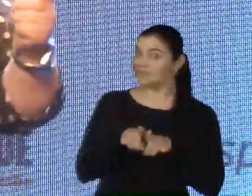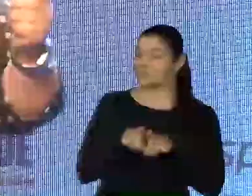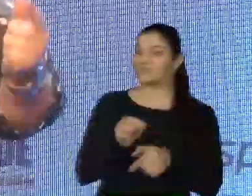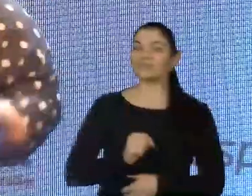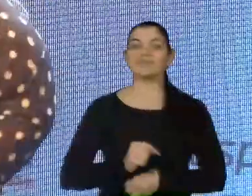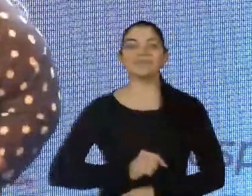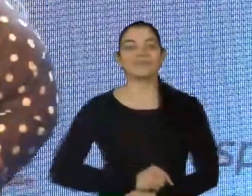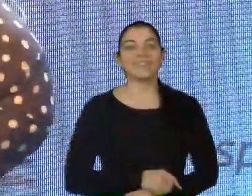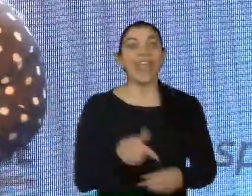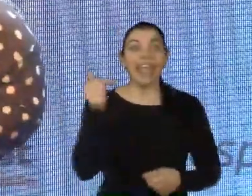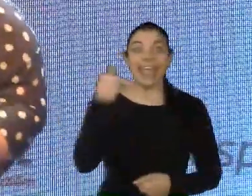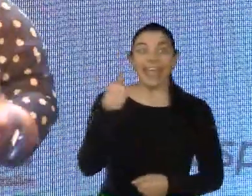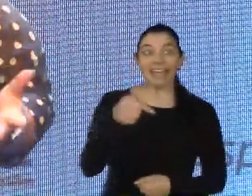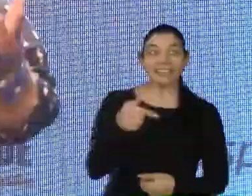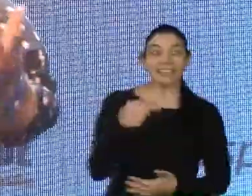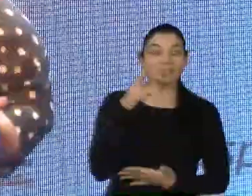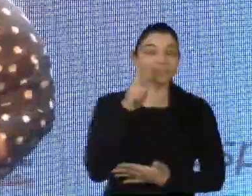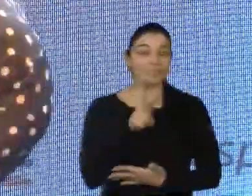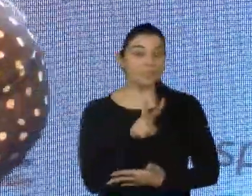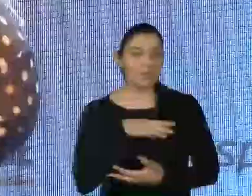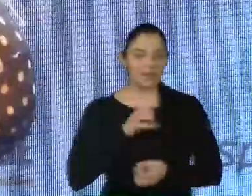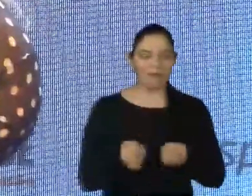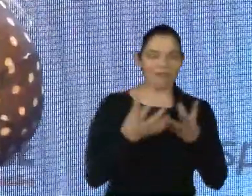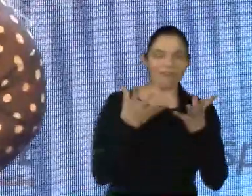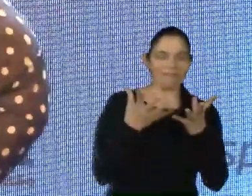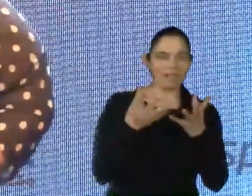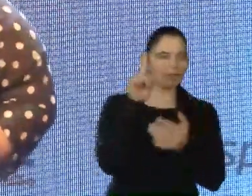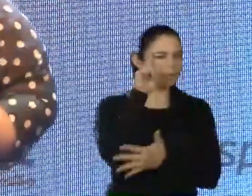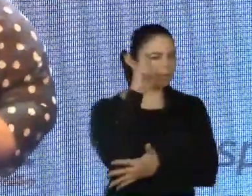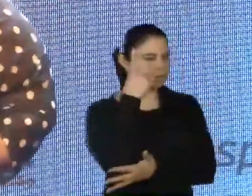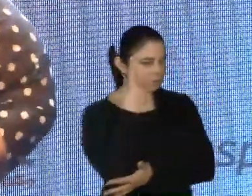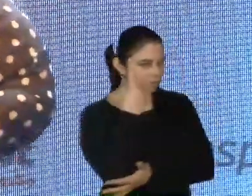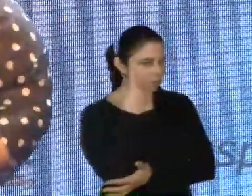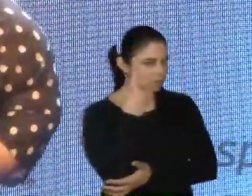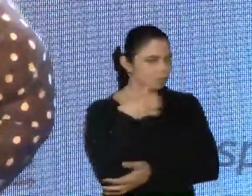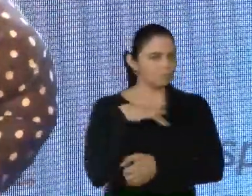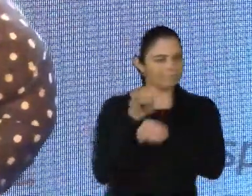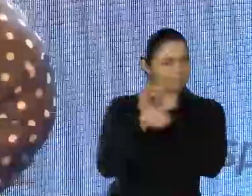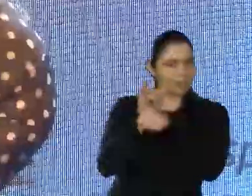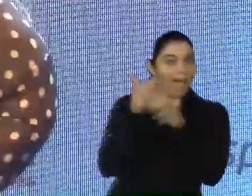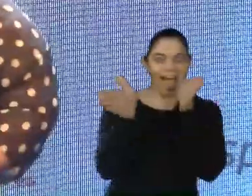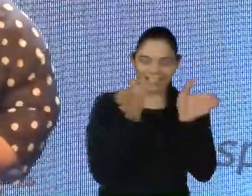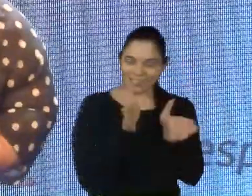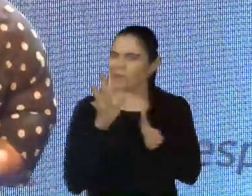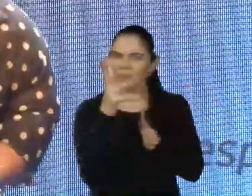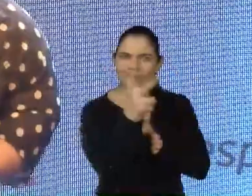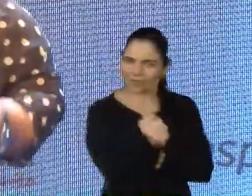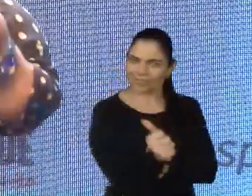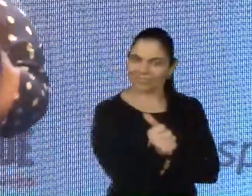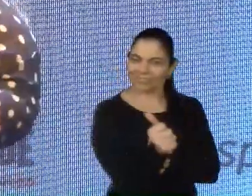vocês devem ter notado que esse evento foi pensado de uma forma totalmente acessível para todos.